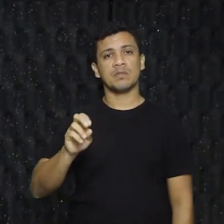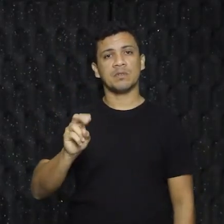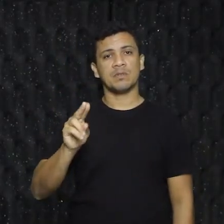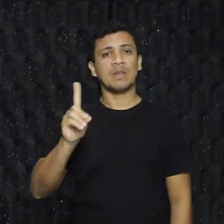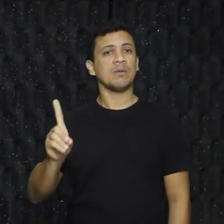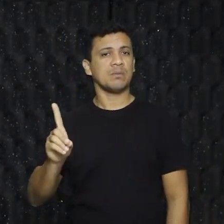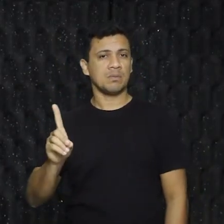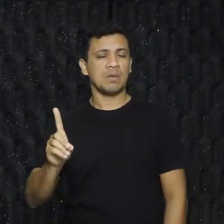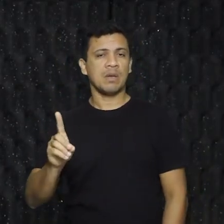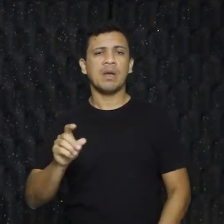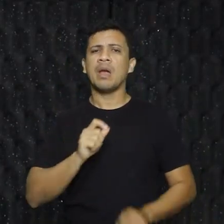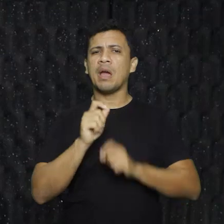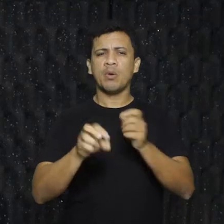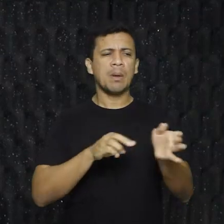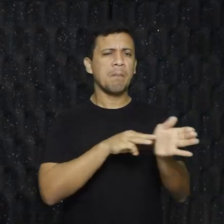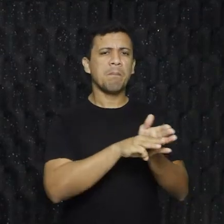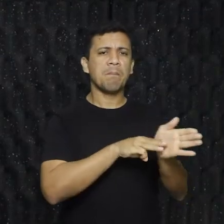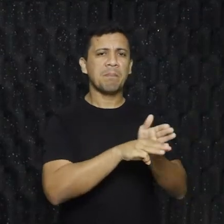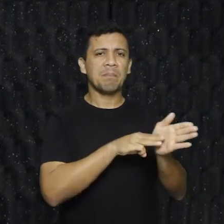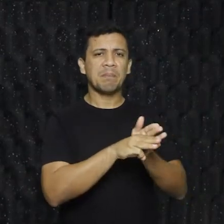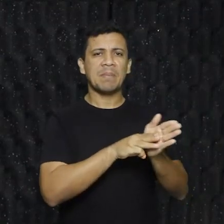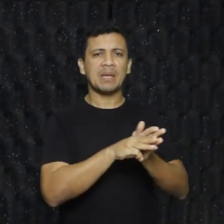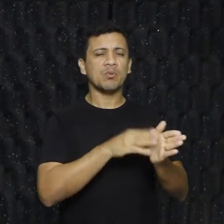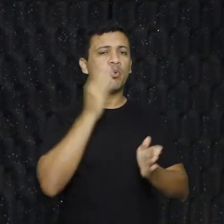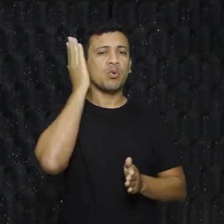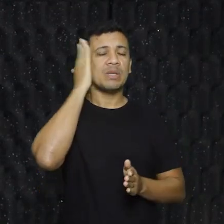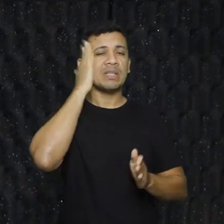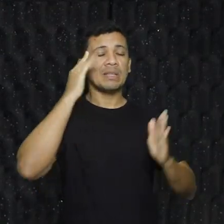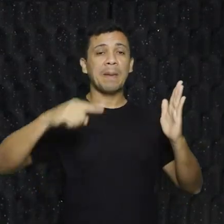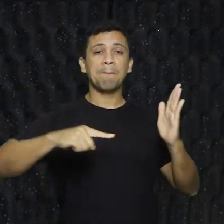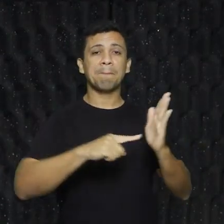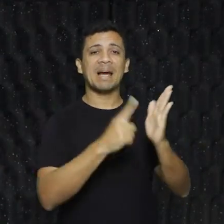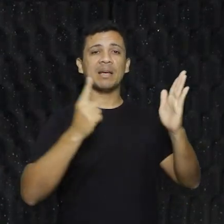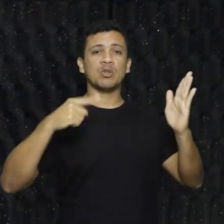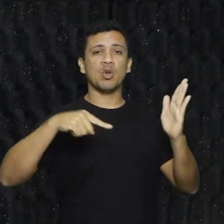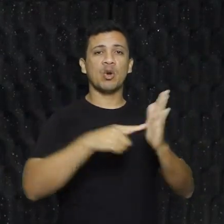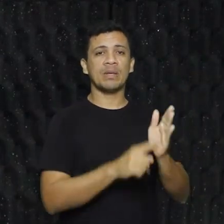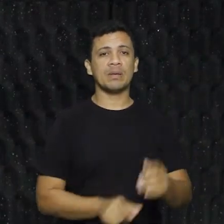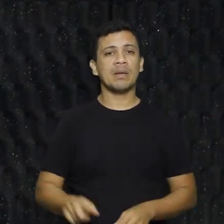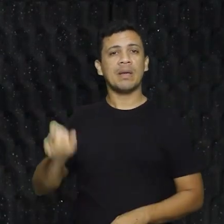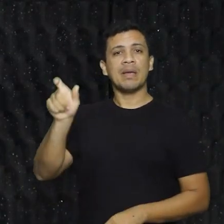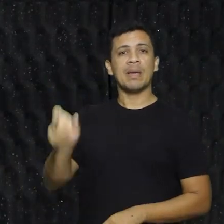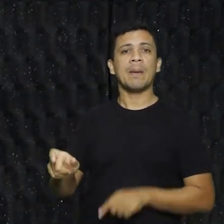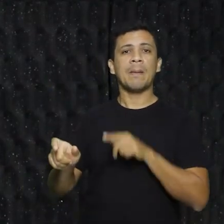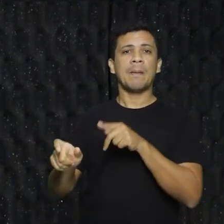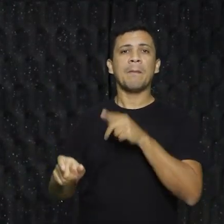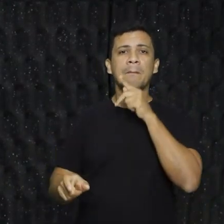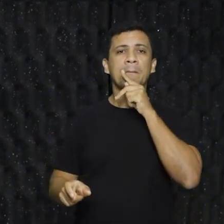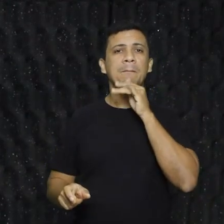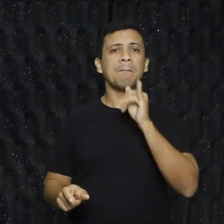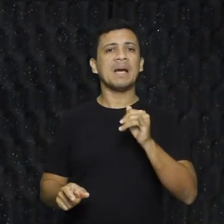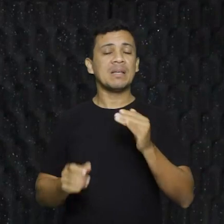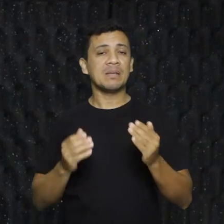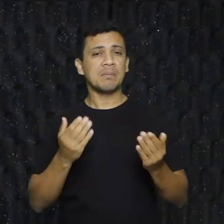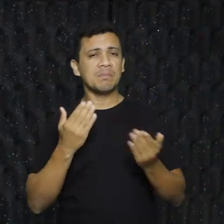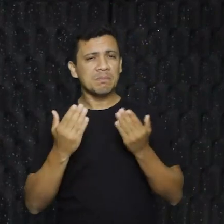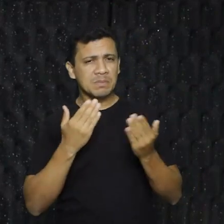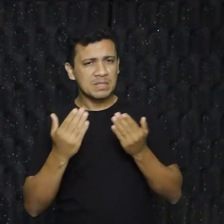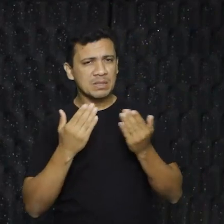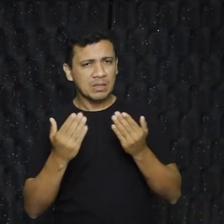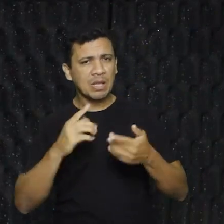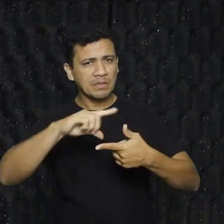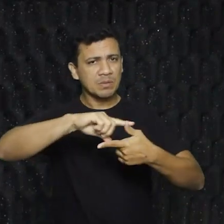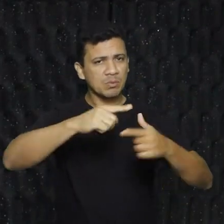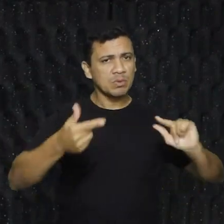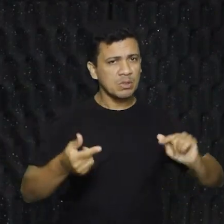método de interpretação paranoico. Freud é o que chama de pai da psicanálise moderna. Freud, ele começou a estudar o